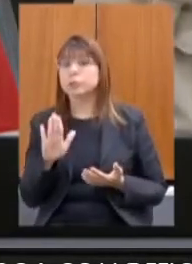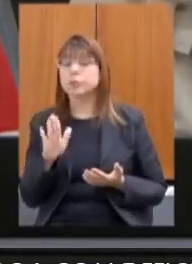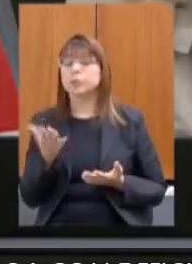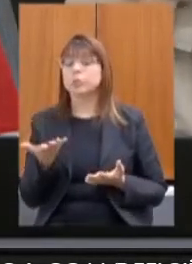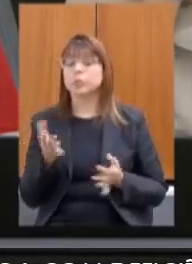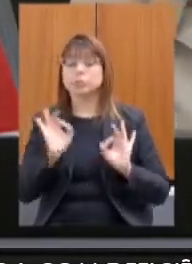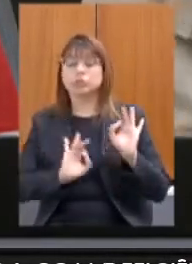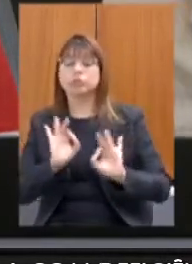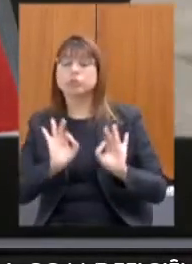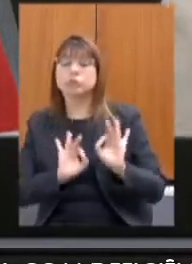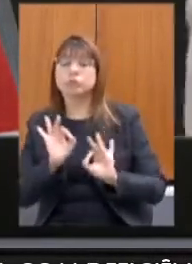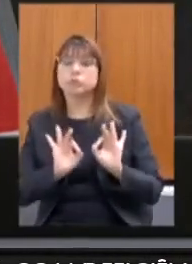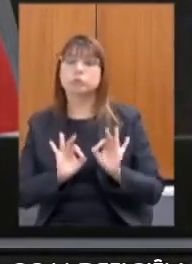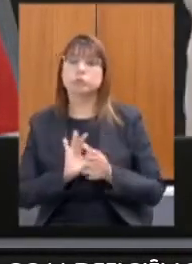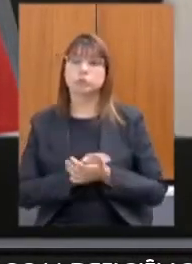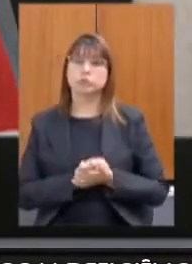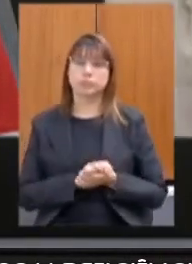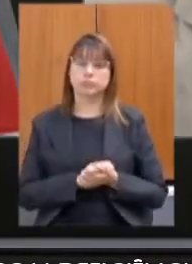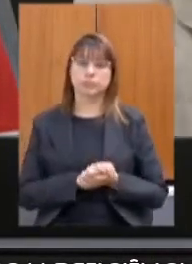sendo planejadas